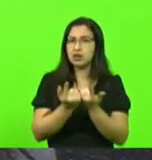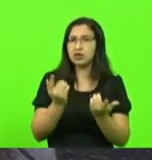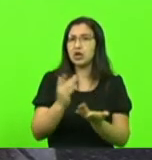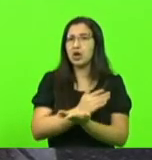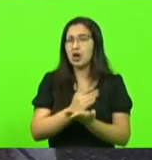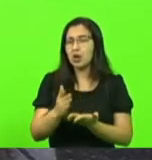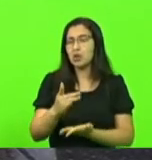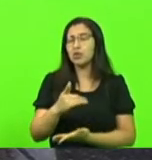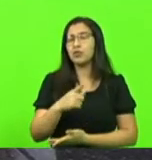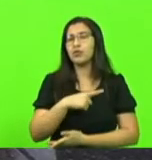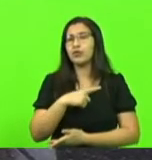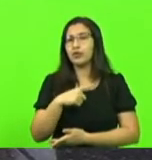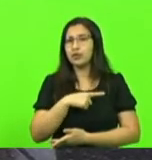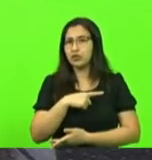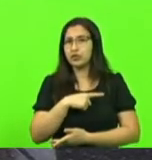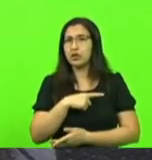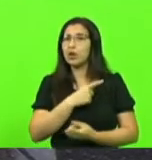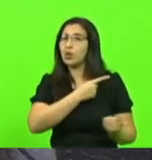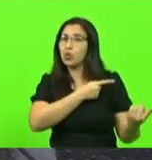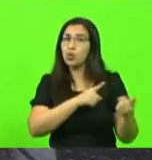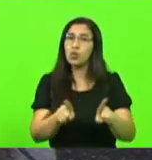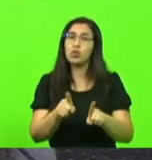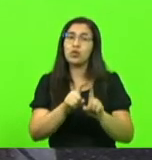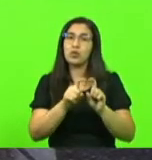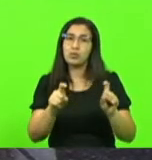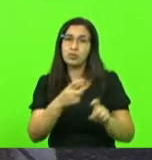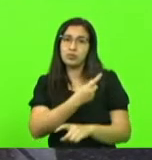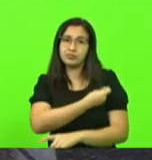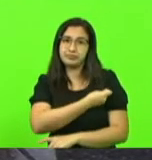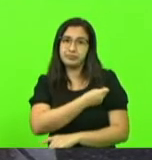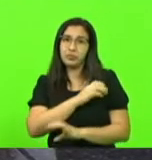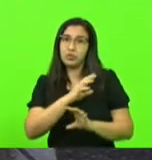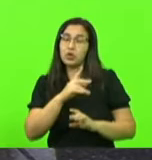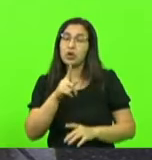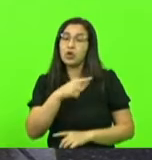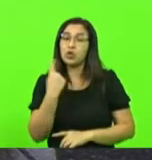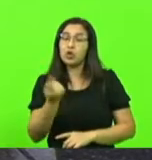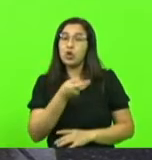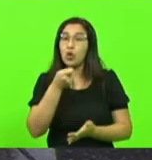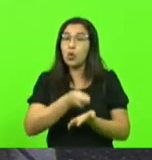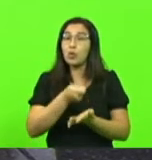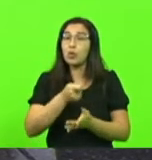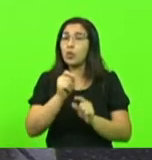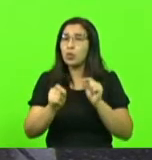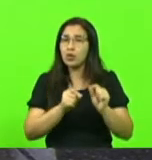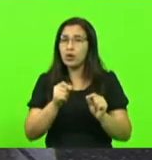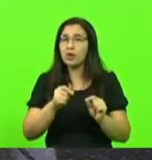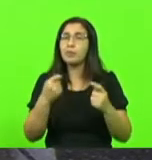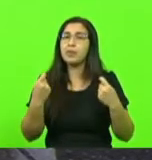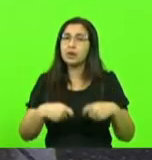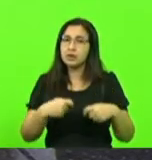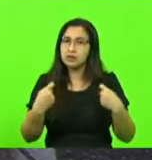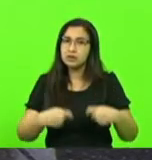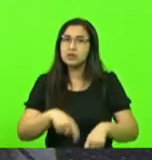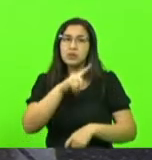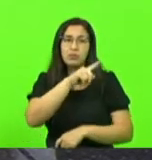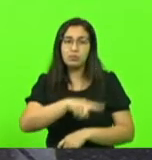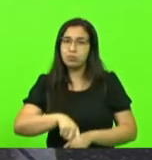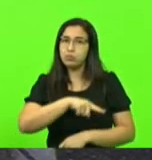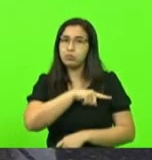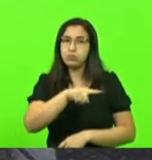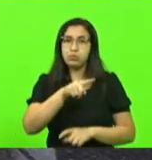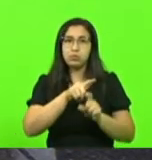é dever de todos os parlamentares dessa Casa serem a favor do projeto que proíbe o passaporte